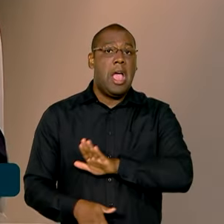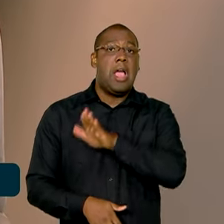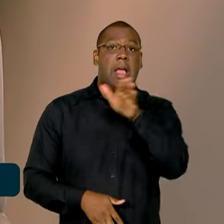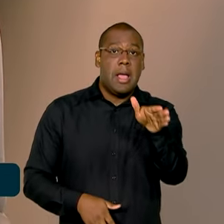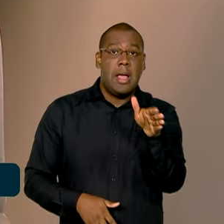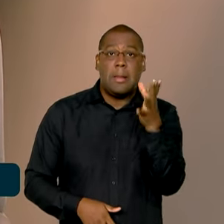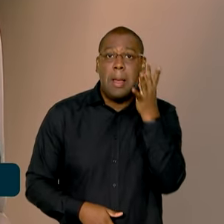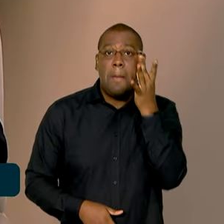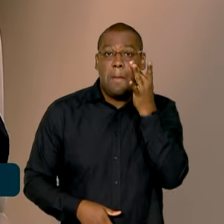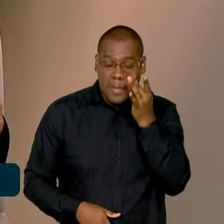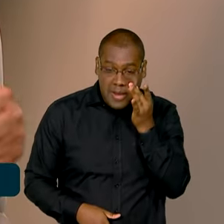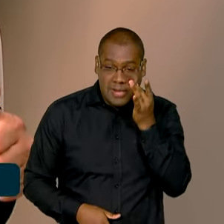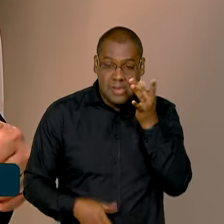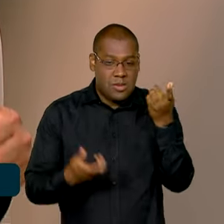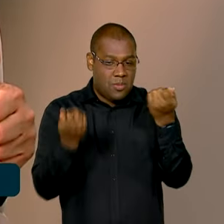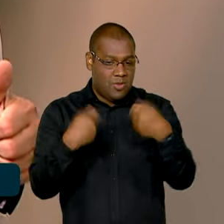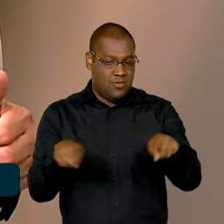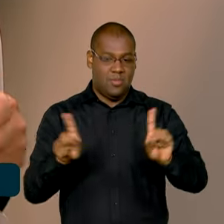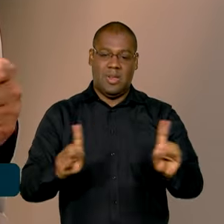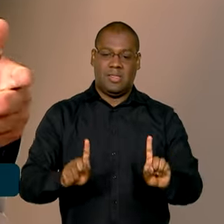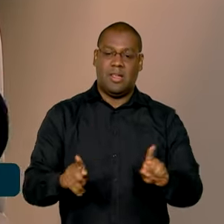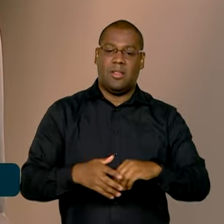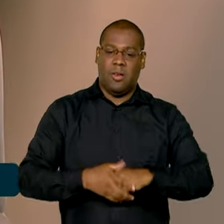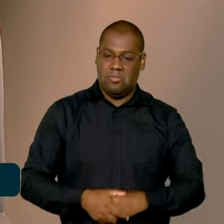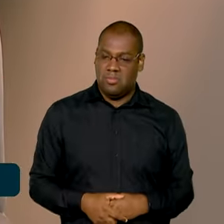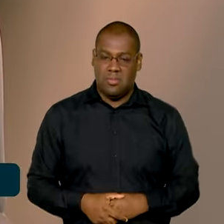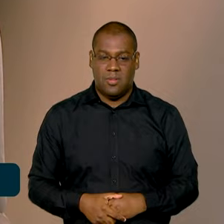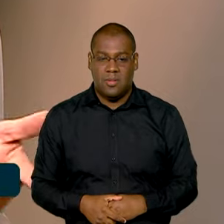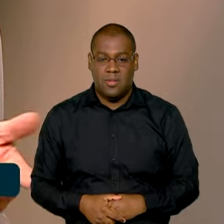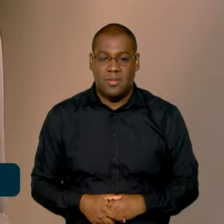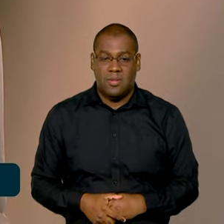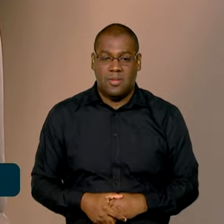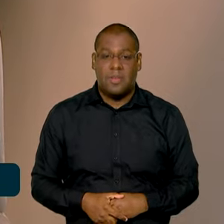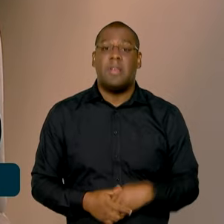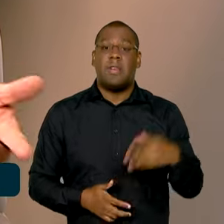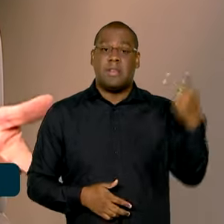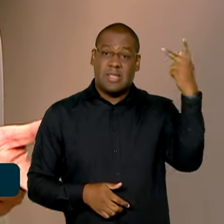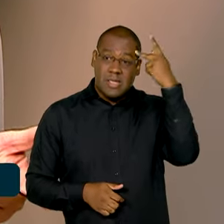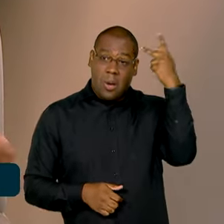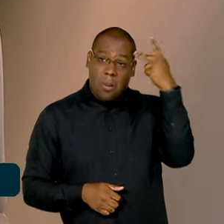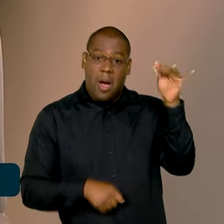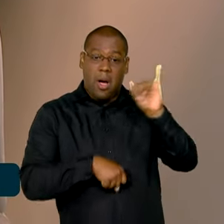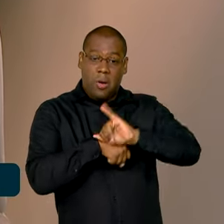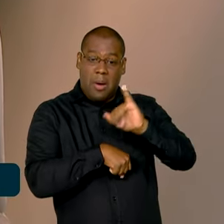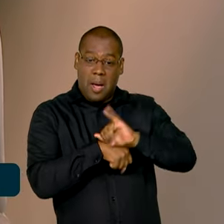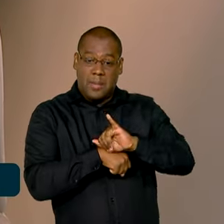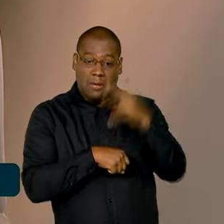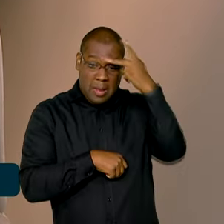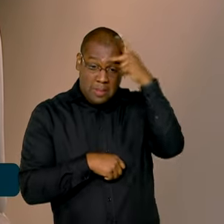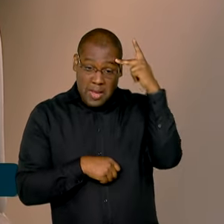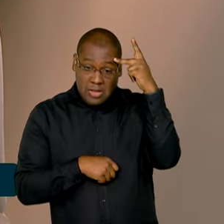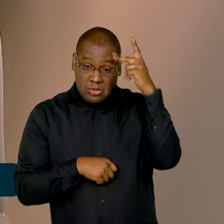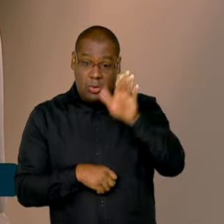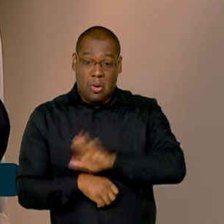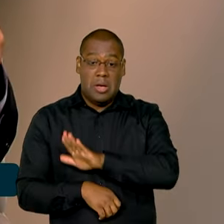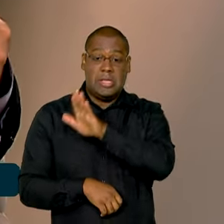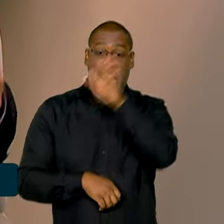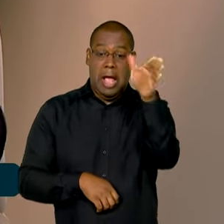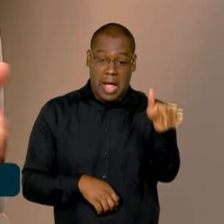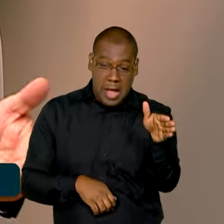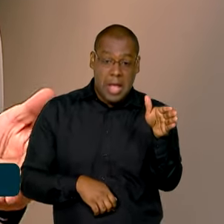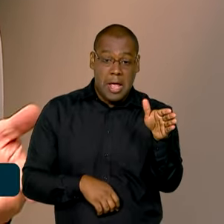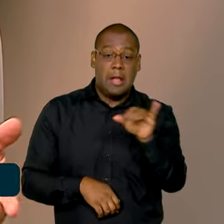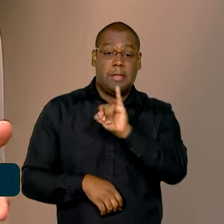Ótimo. Ele tem que comparecer, evita se expor. Você, em São Paulo, que é a minha cidade, você pode ser assaltado, você tem que gastar uma condição,